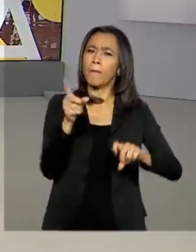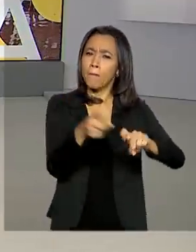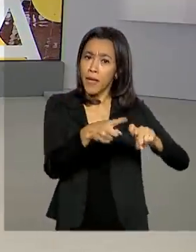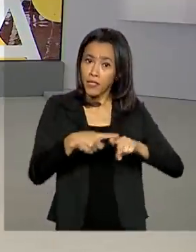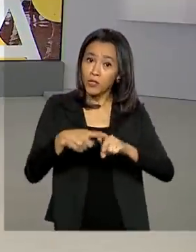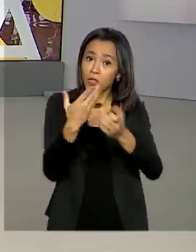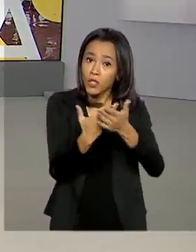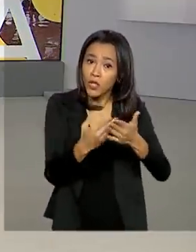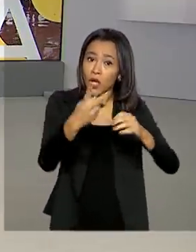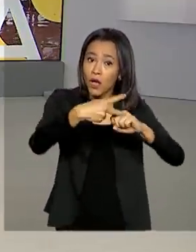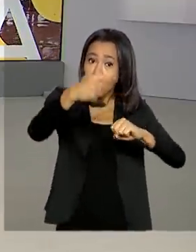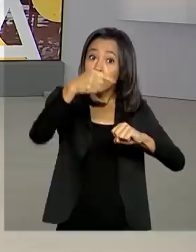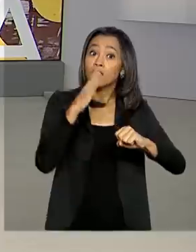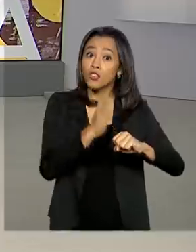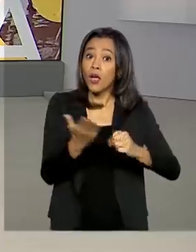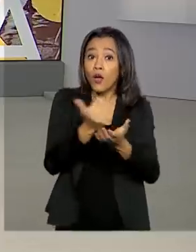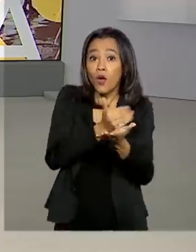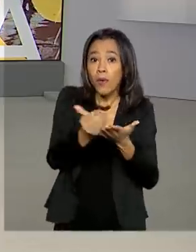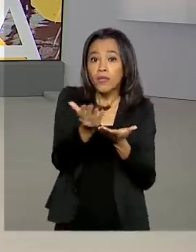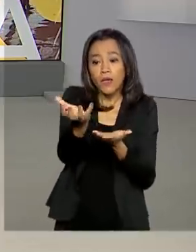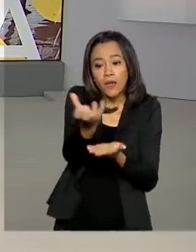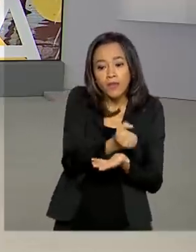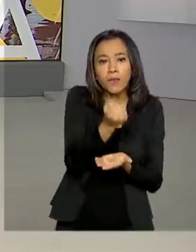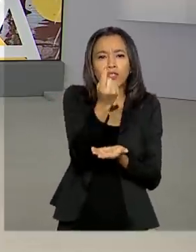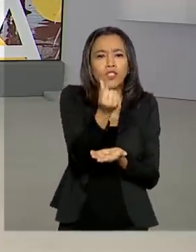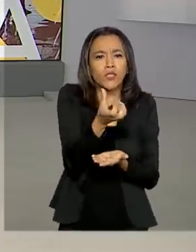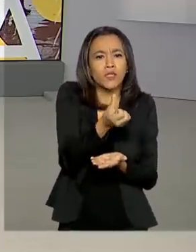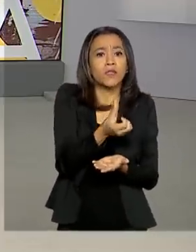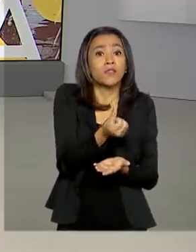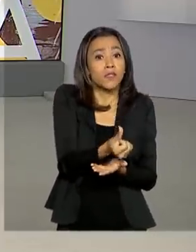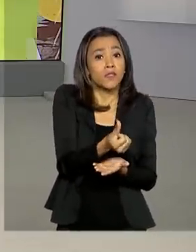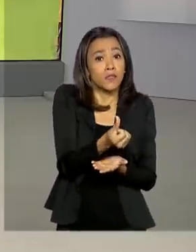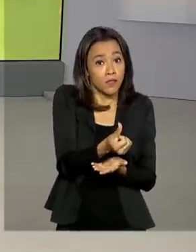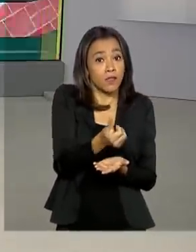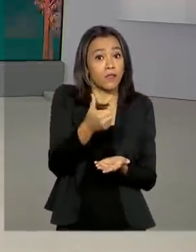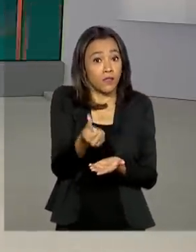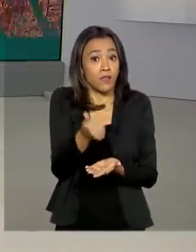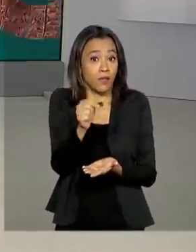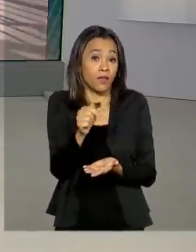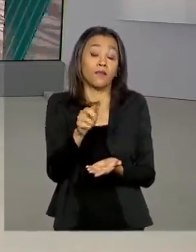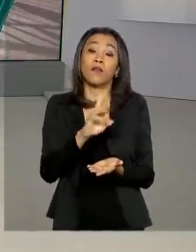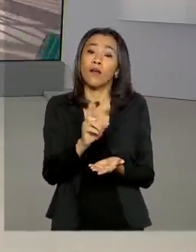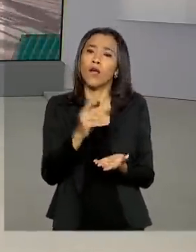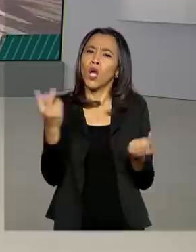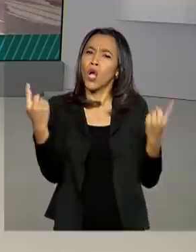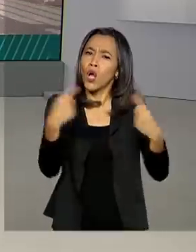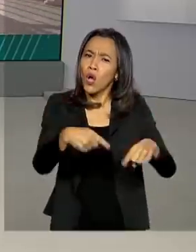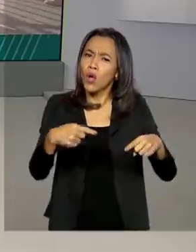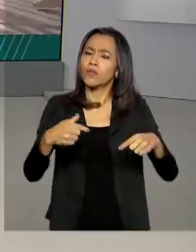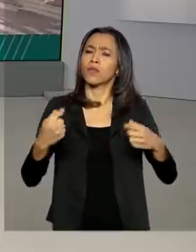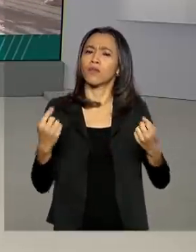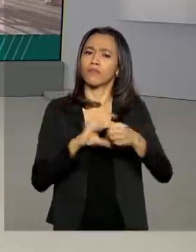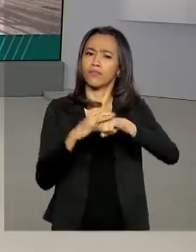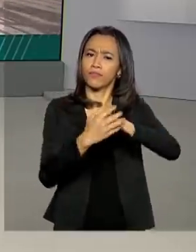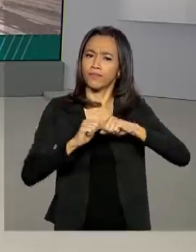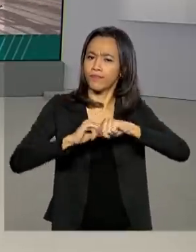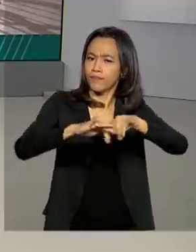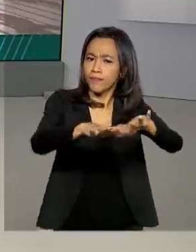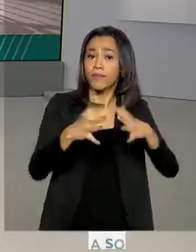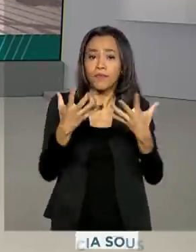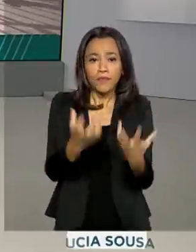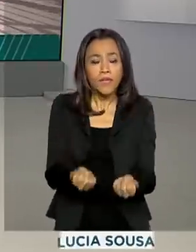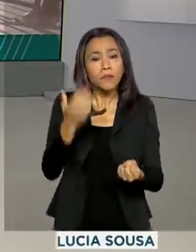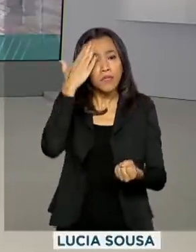residentes começam a receber uma bonificação para atuar no enfrentamento ao novo coronavírus. Vamos saber os detalhes, então, com a